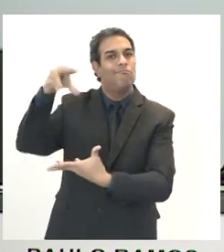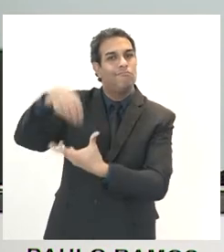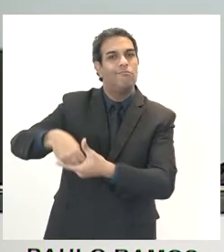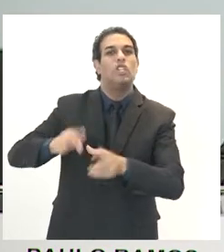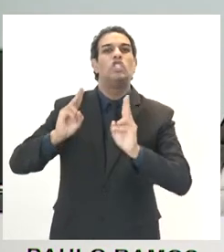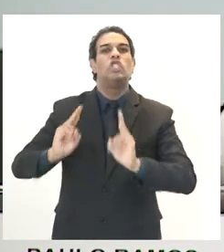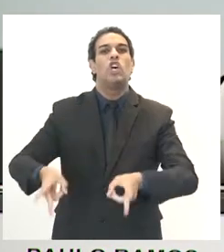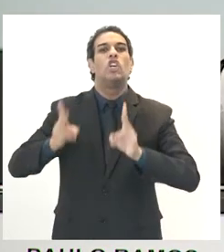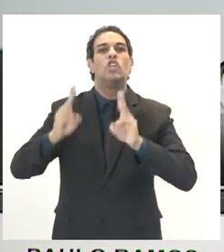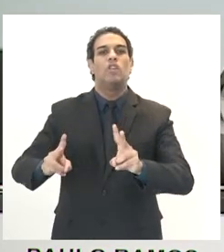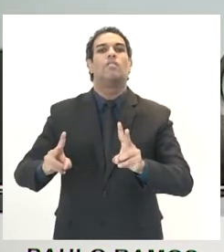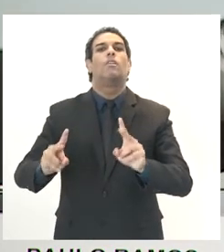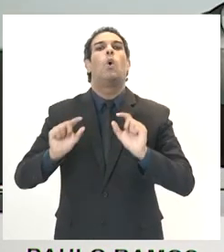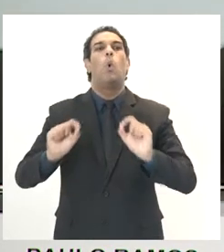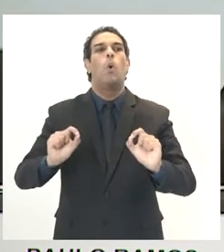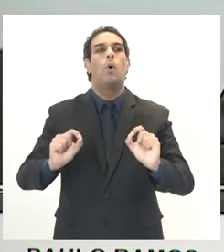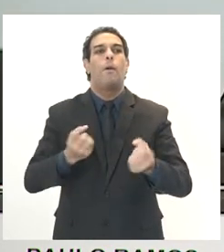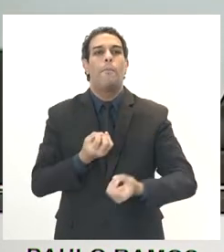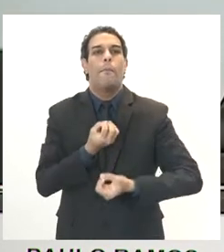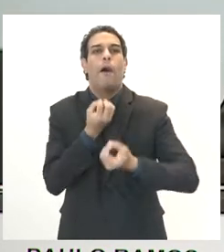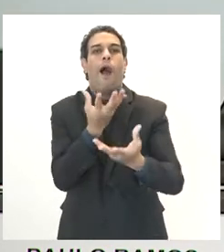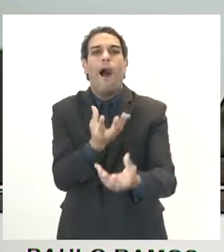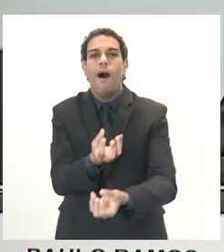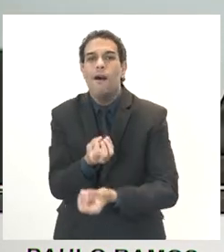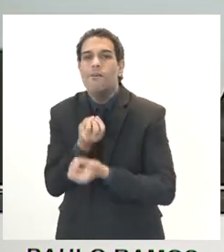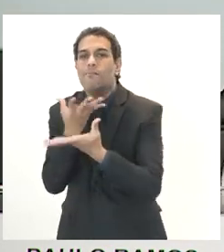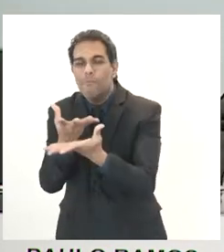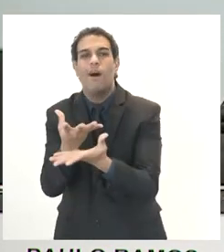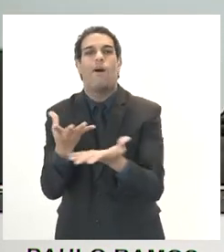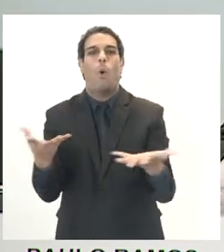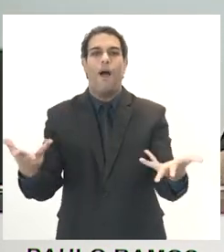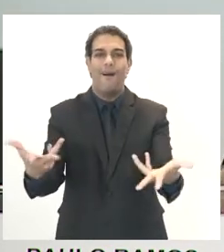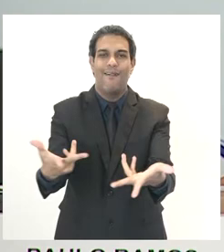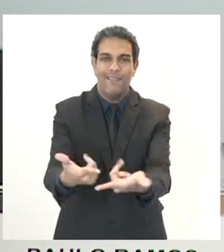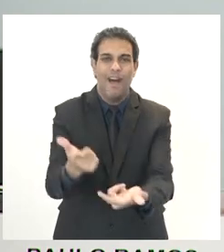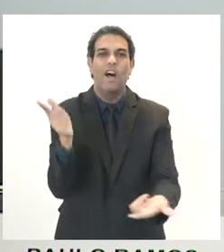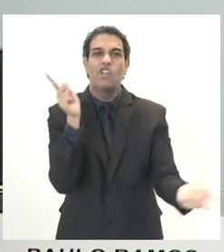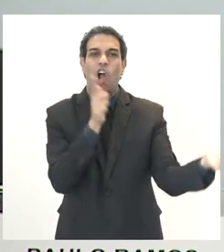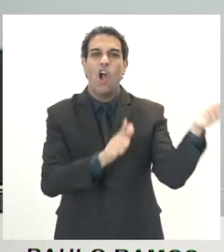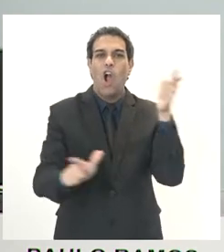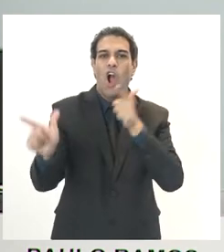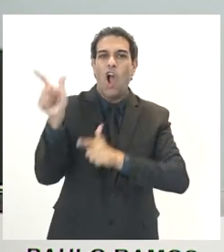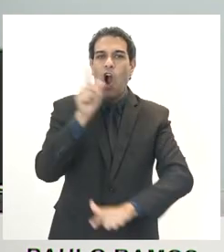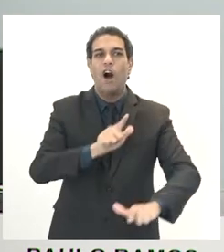contribuindo conosco, para que nós possamos,